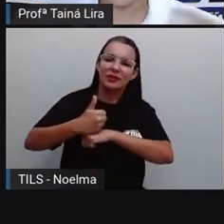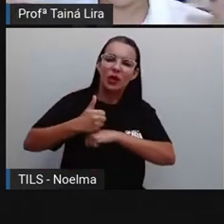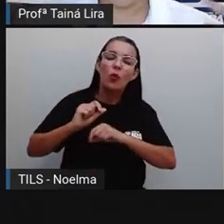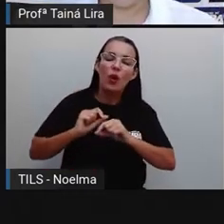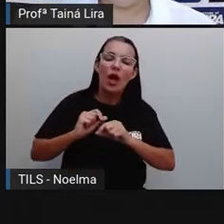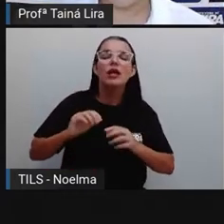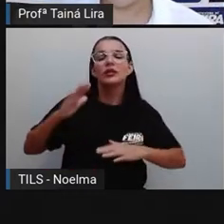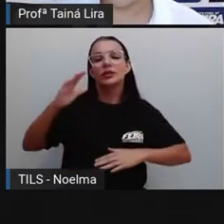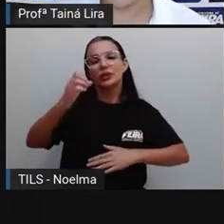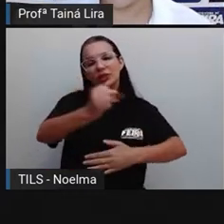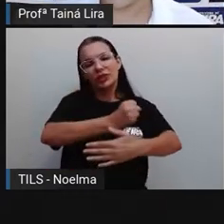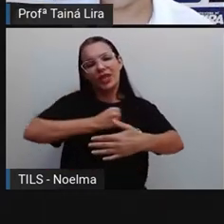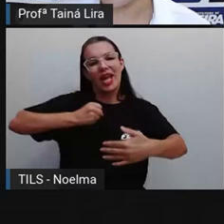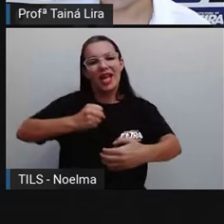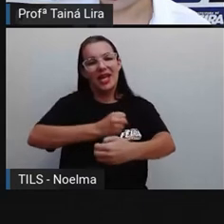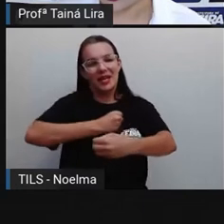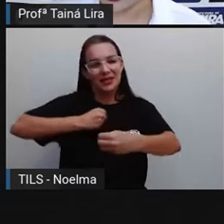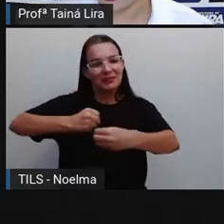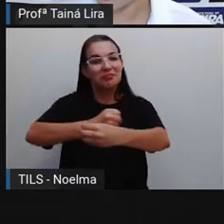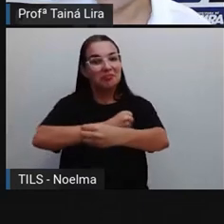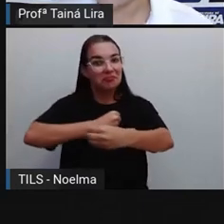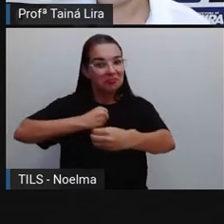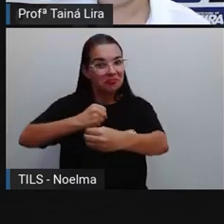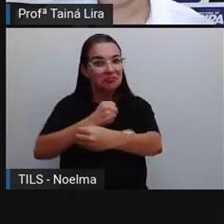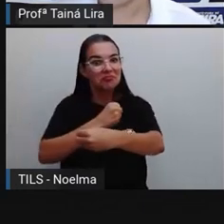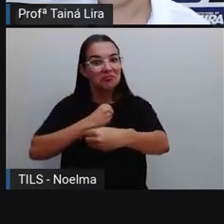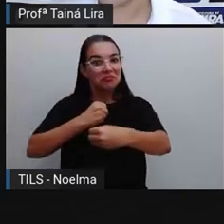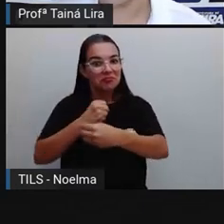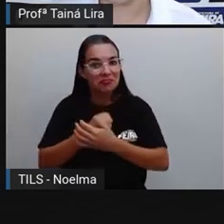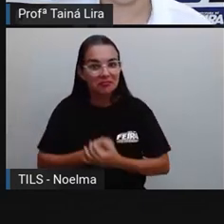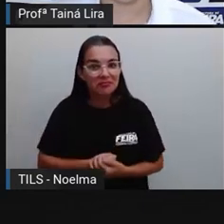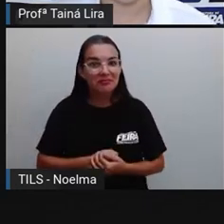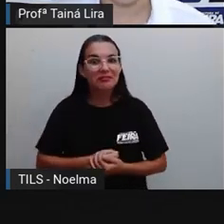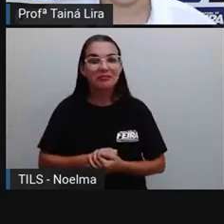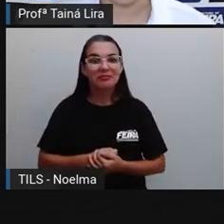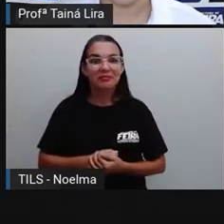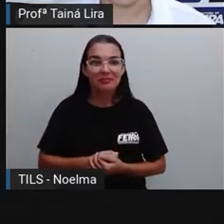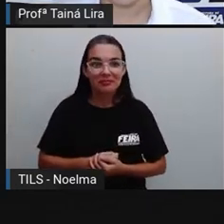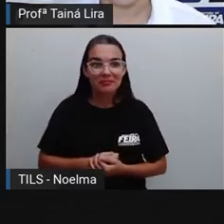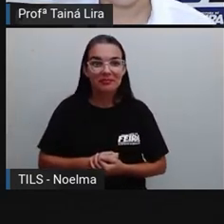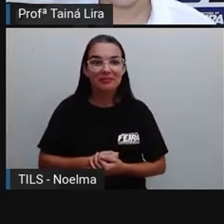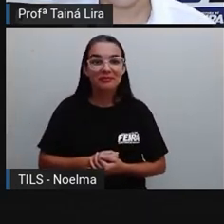de cozinheiro. Olha lá, vocês já sabiam disso?